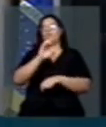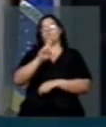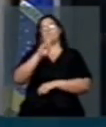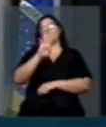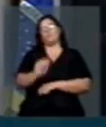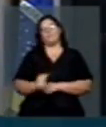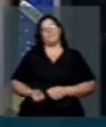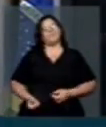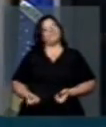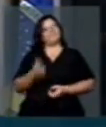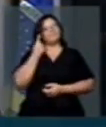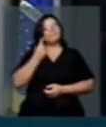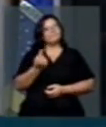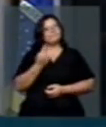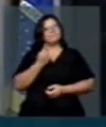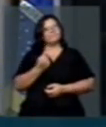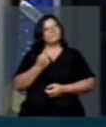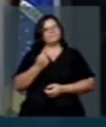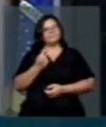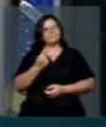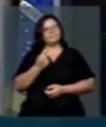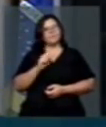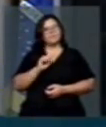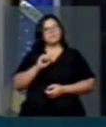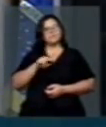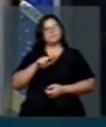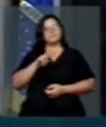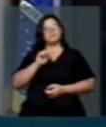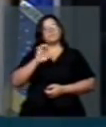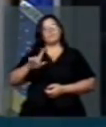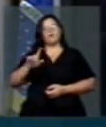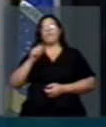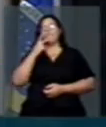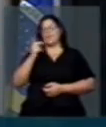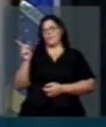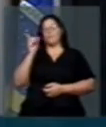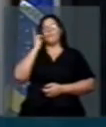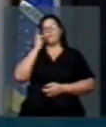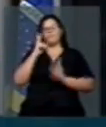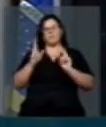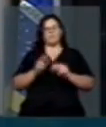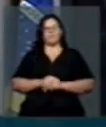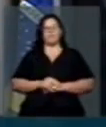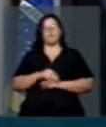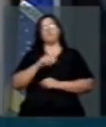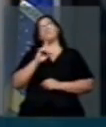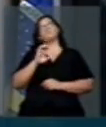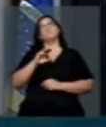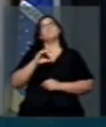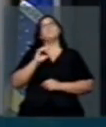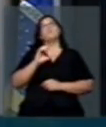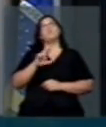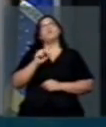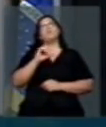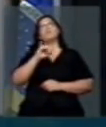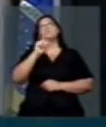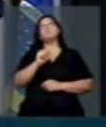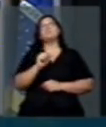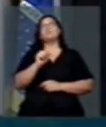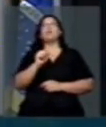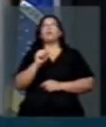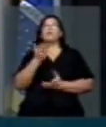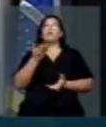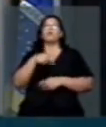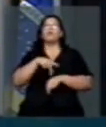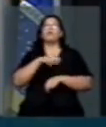Machado, a democracia cubana. O segundo marido de Dilma Rousseff, como ele declarou de livre e espontânea vontade,